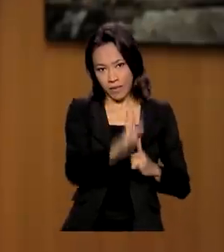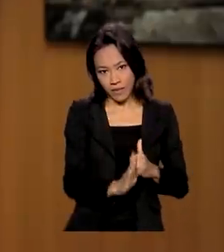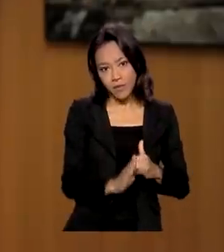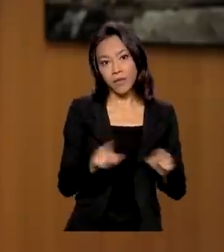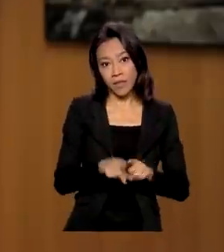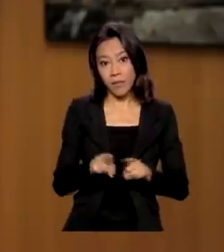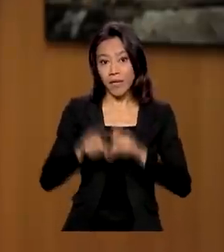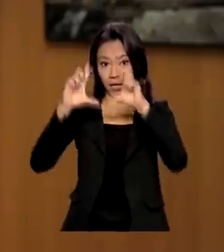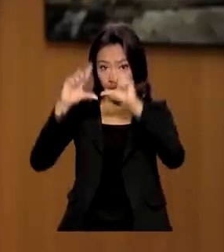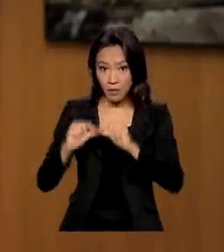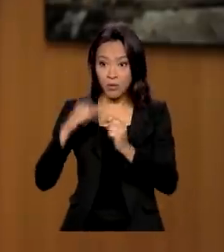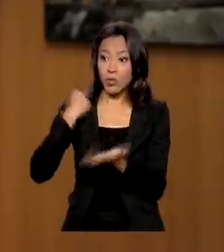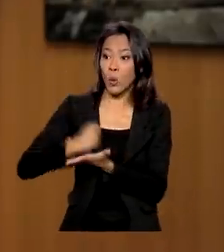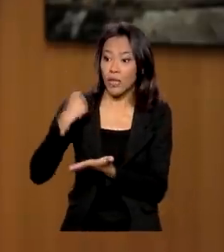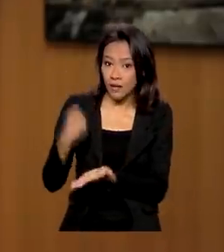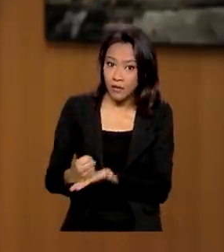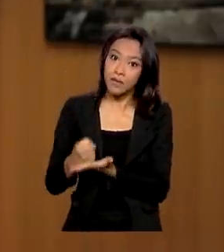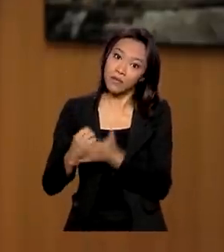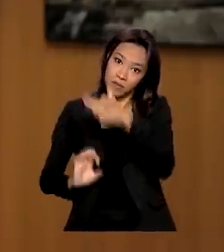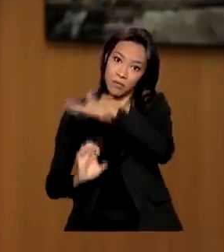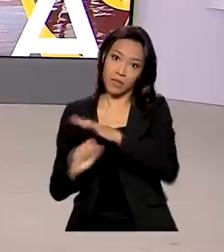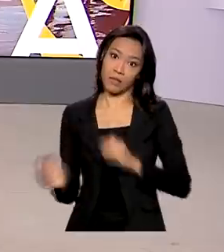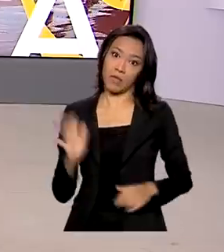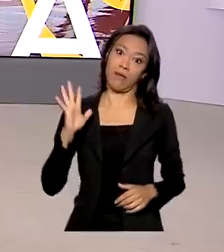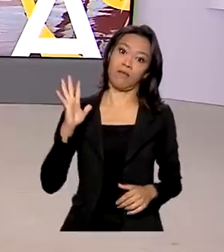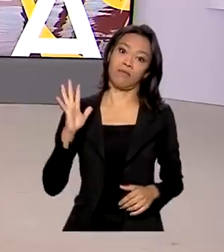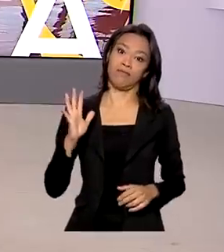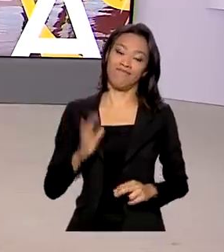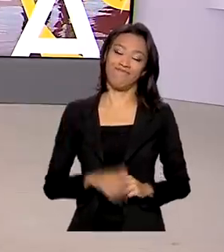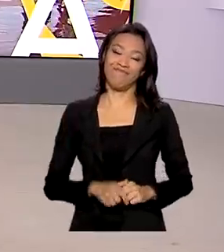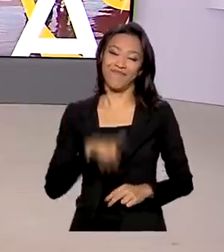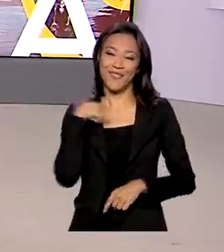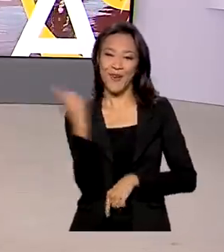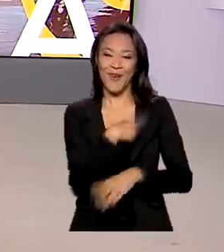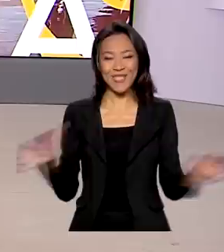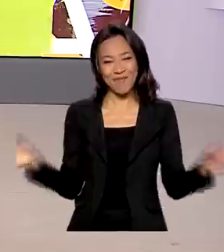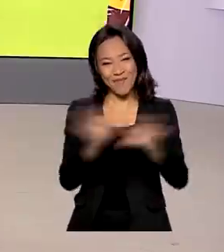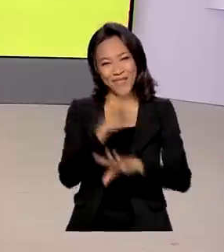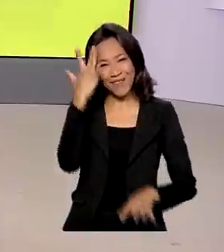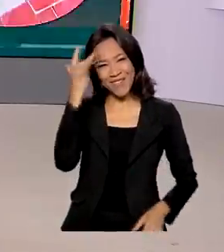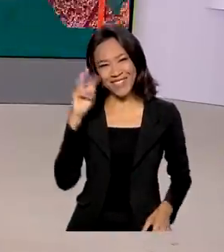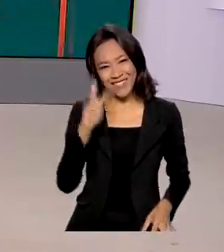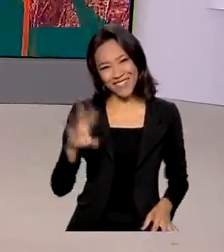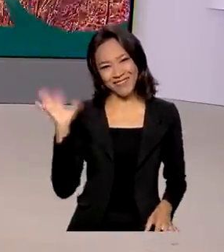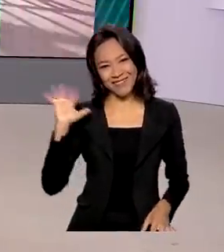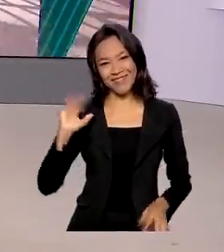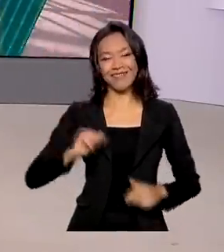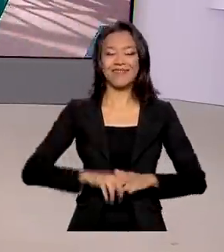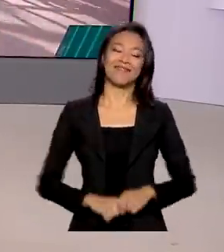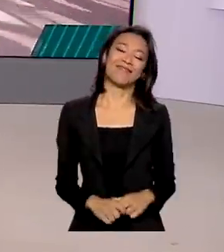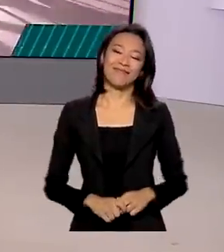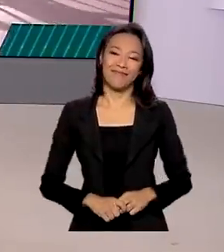redução da contratação de usinas mais caras. A gente fica por aqui. Nos vemos amanhã. Até lá!